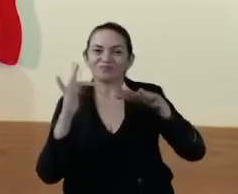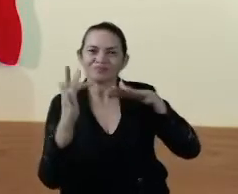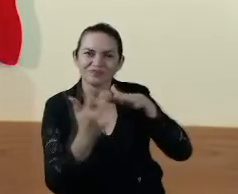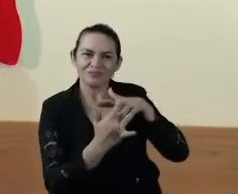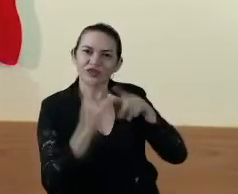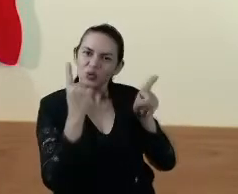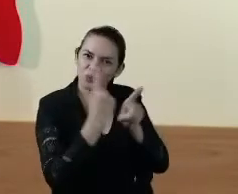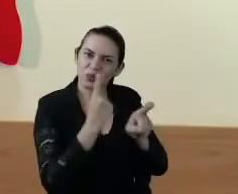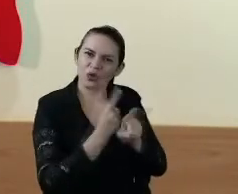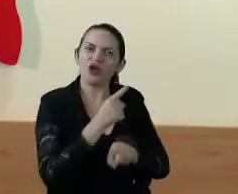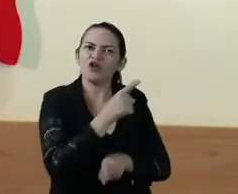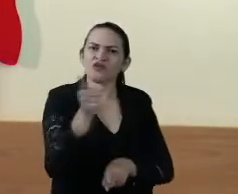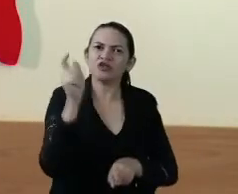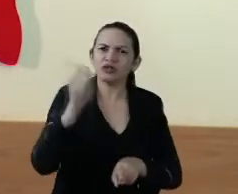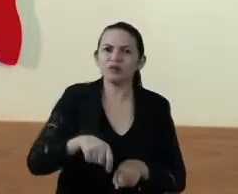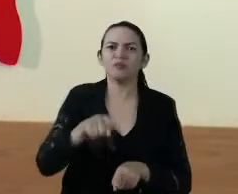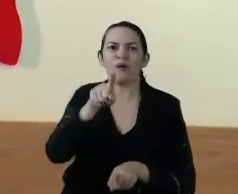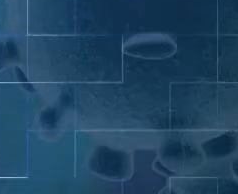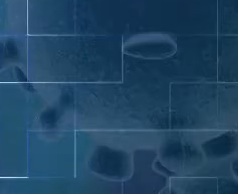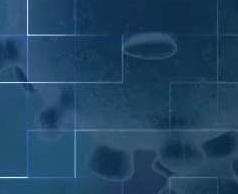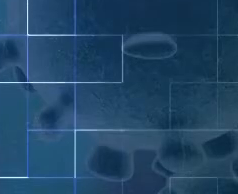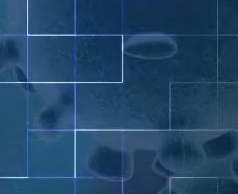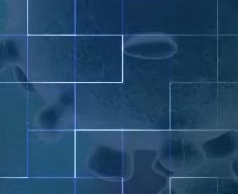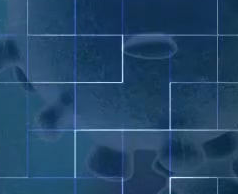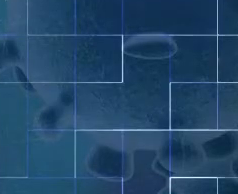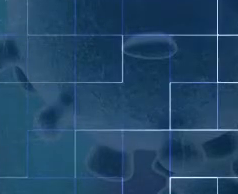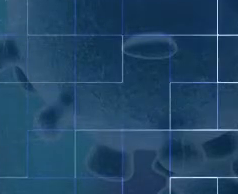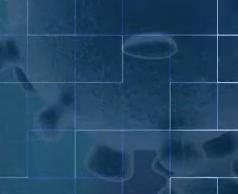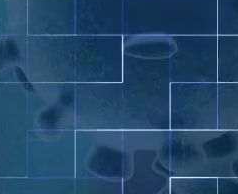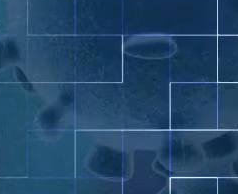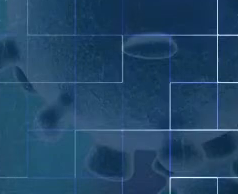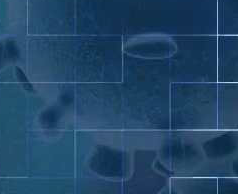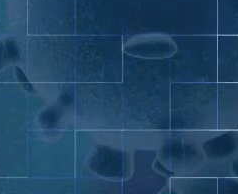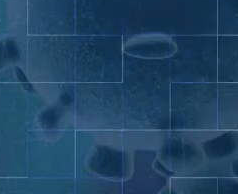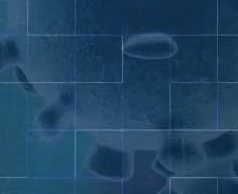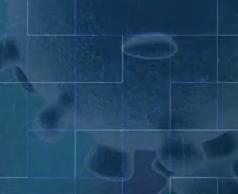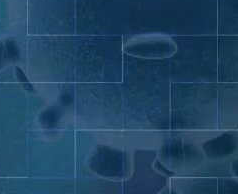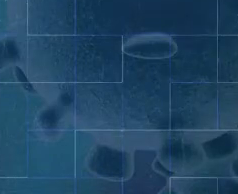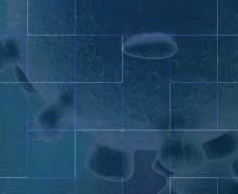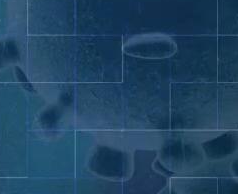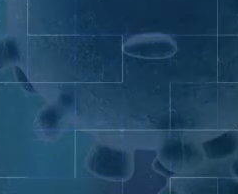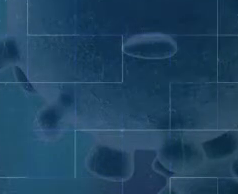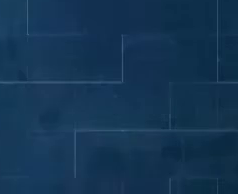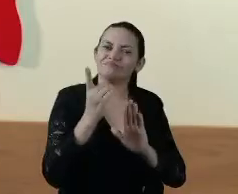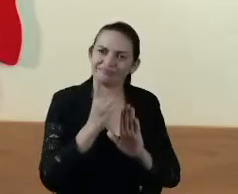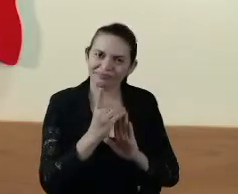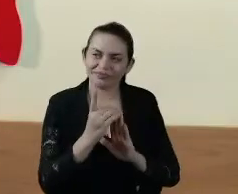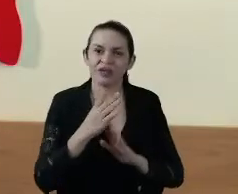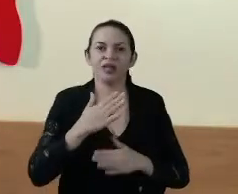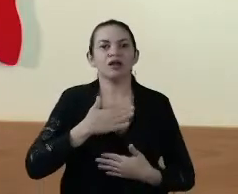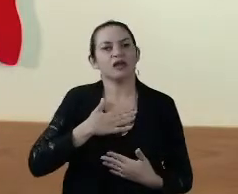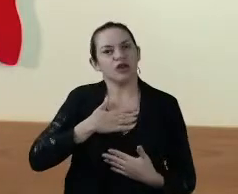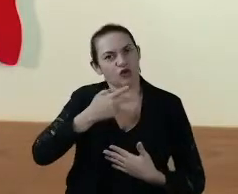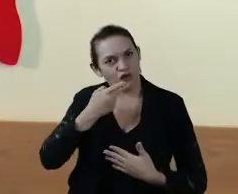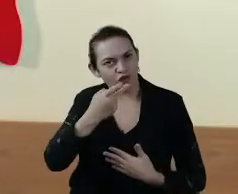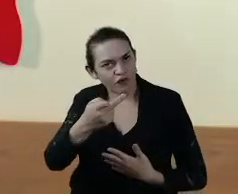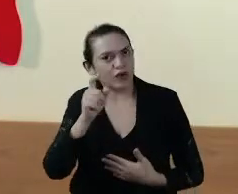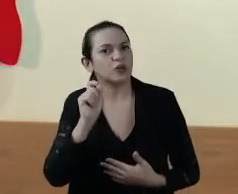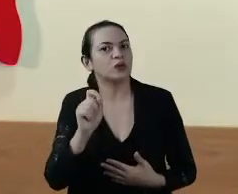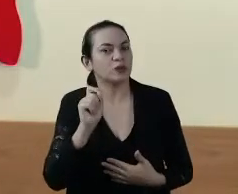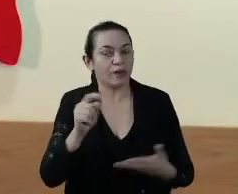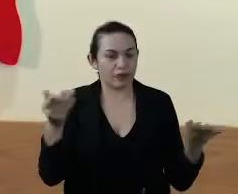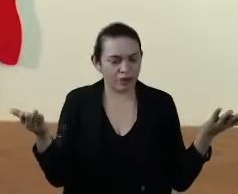sociais e vocês podem comunicar. Violações serão repassadas ao Ministério Público. Eu determino